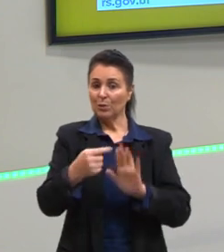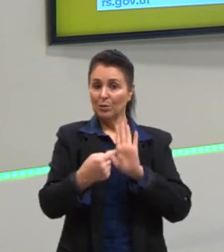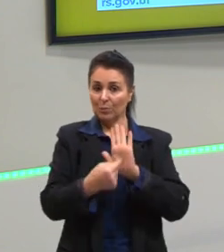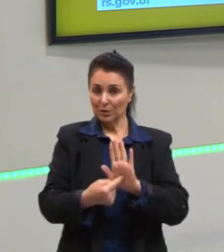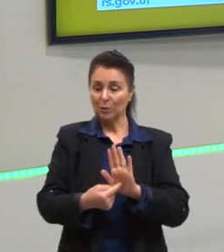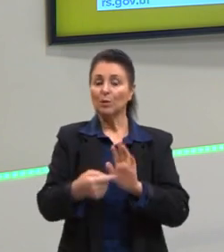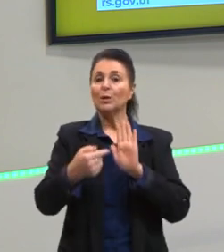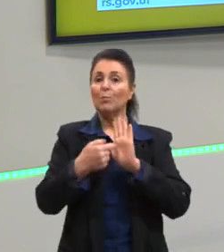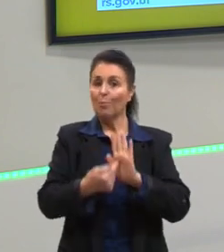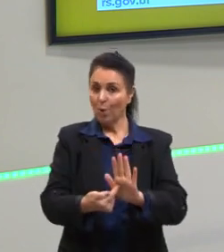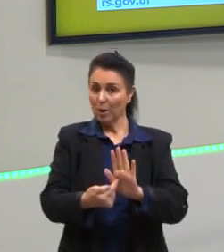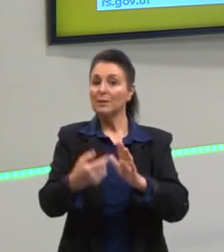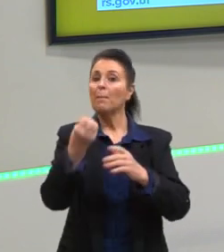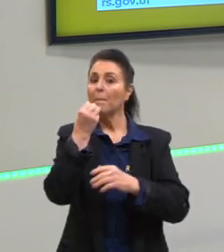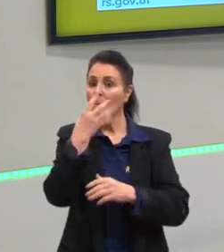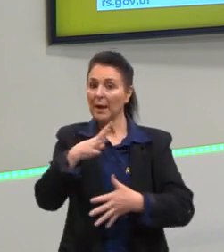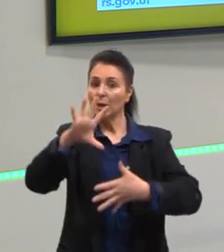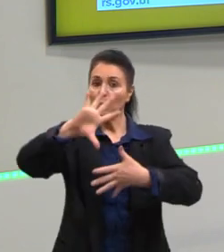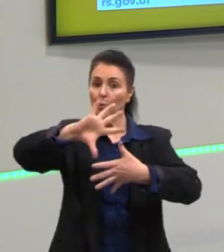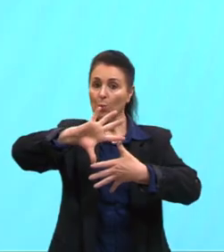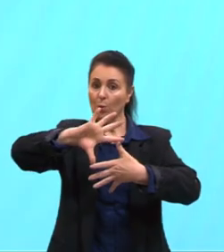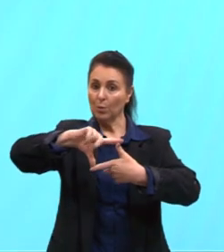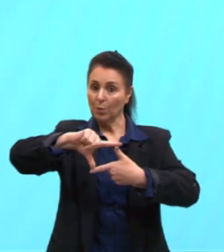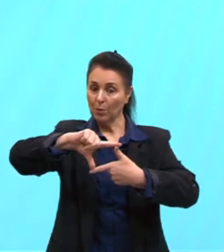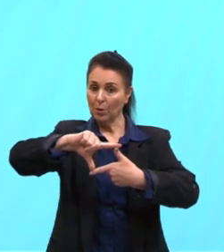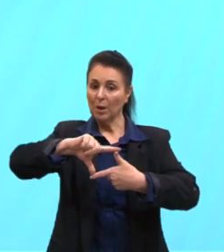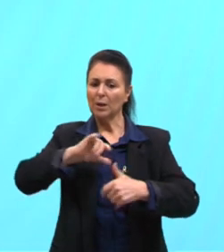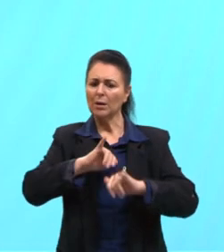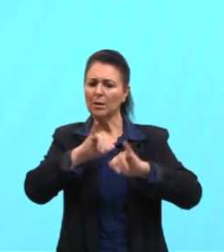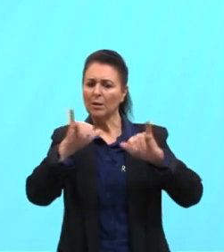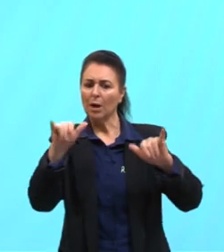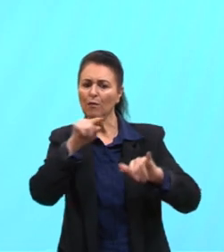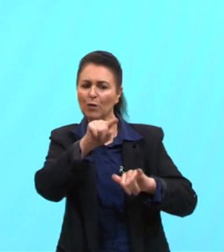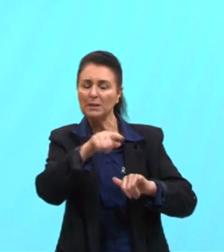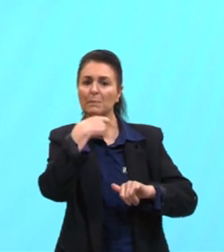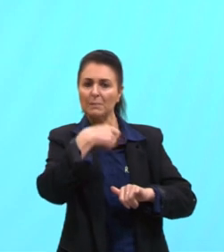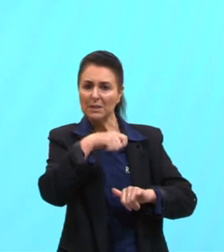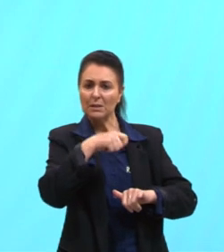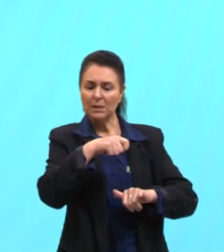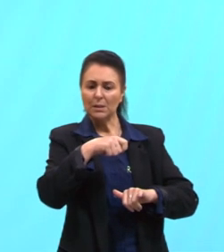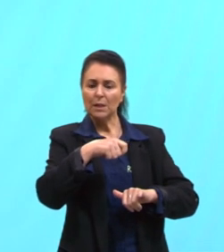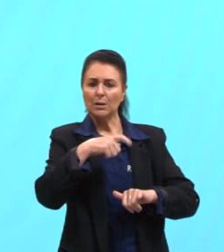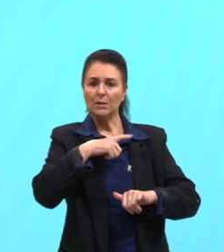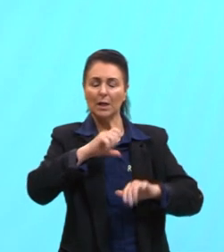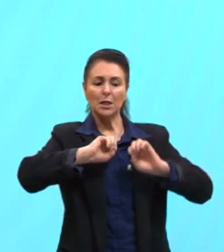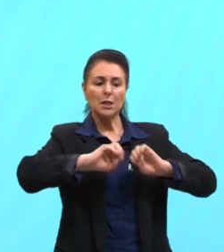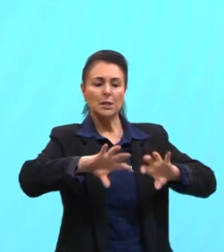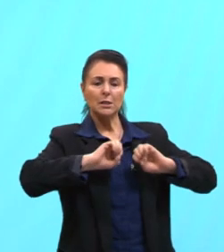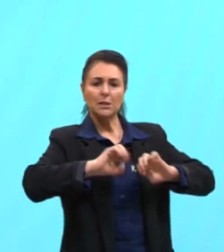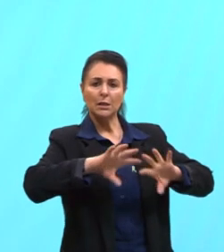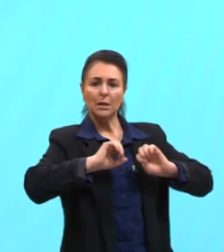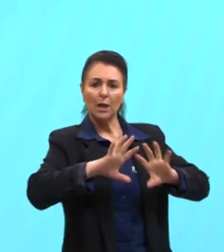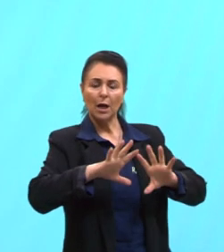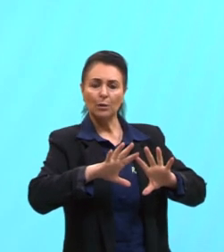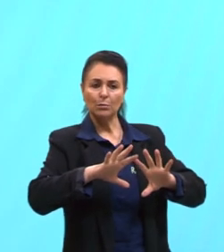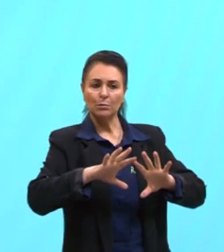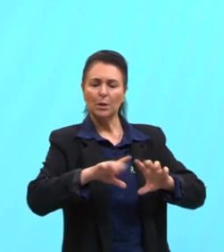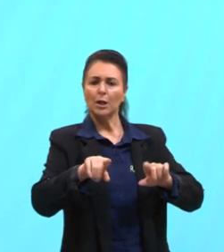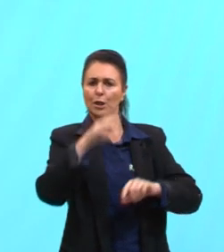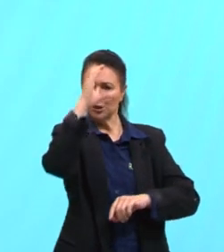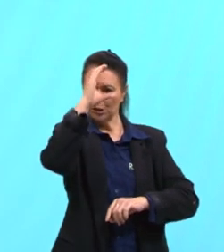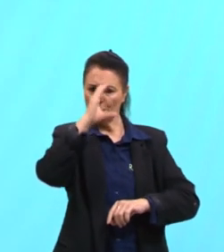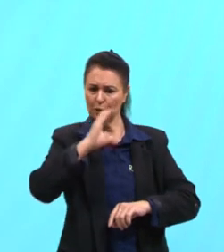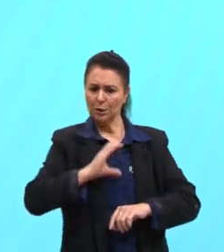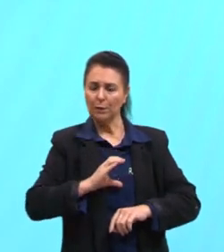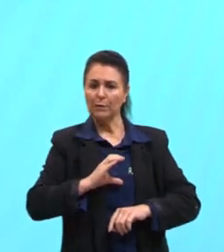etnocentrismo. Olha aqui um missionário falando, vocês precisam ser catequizados e civilizados para